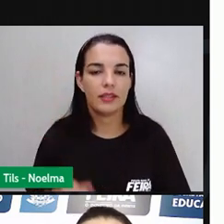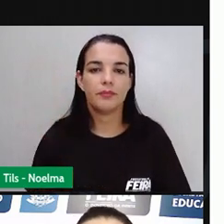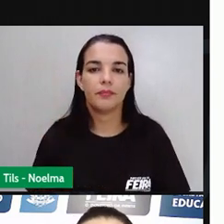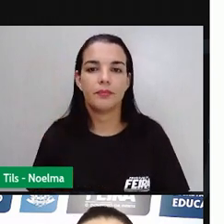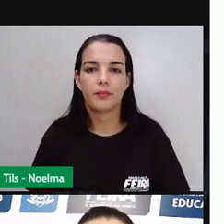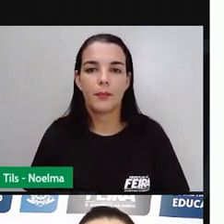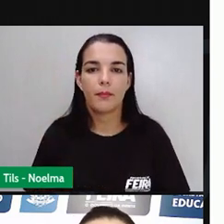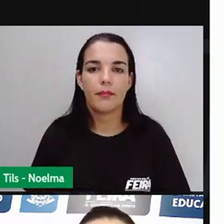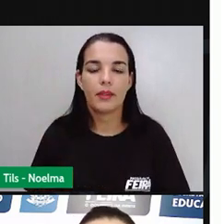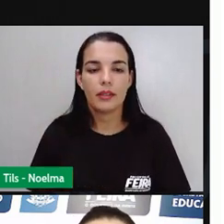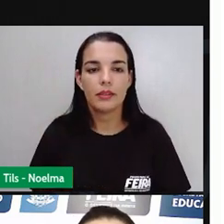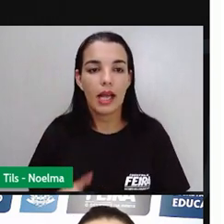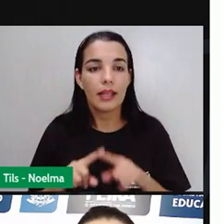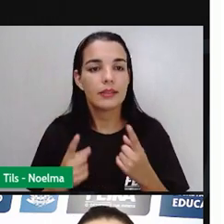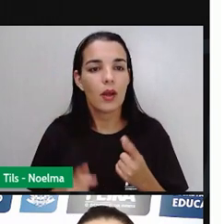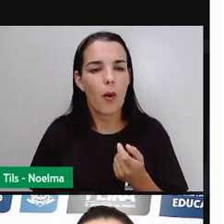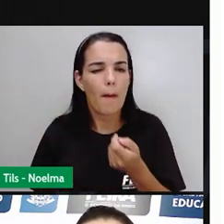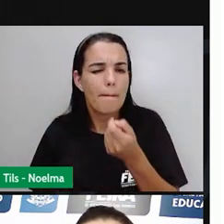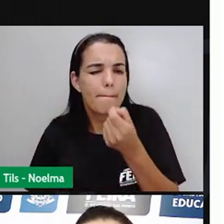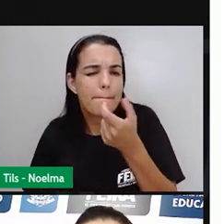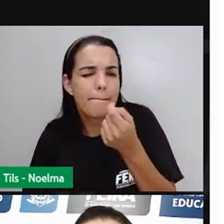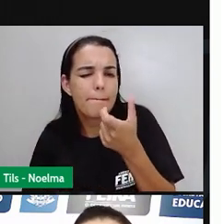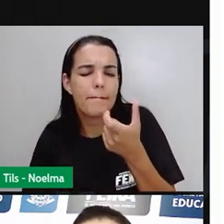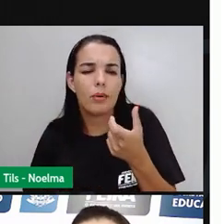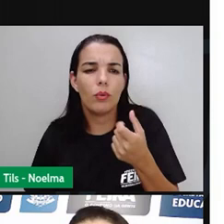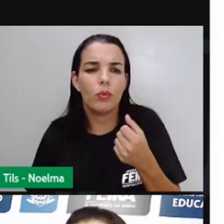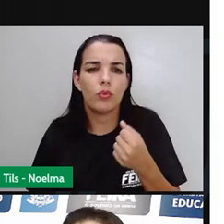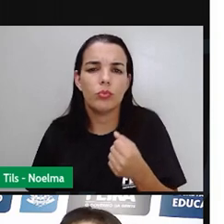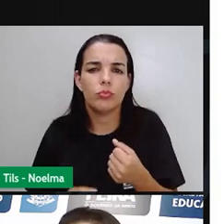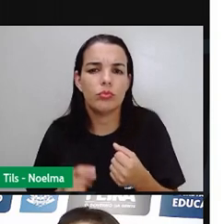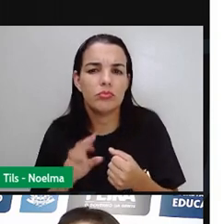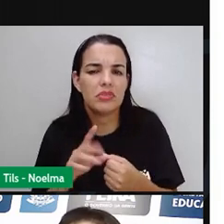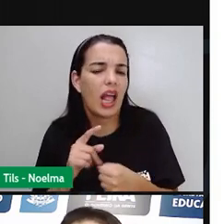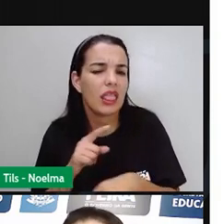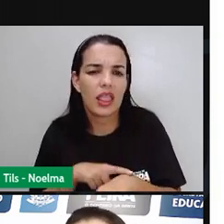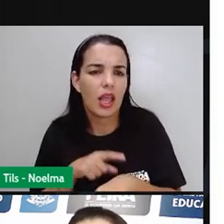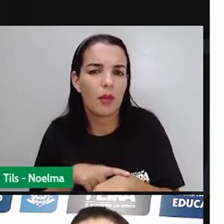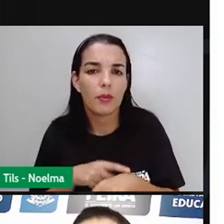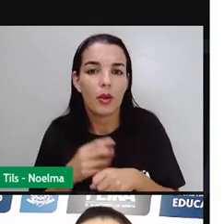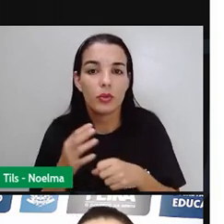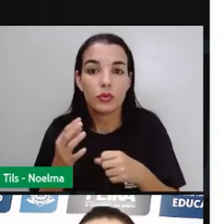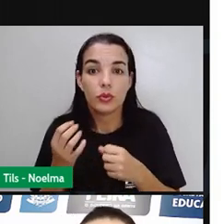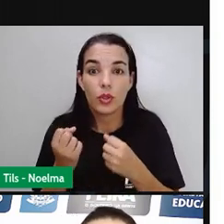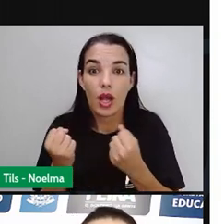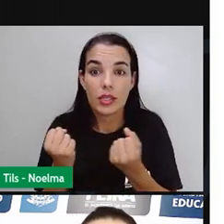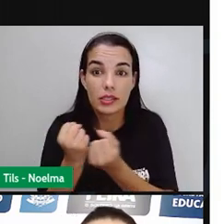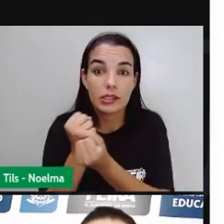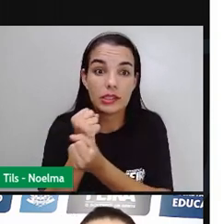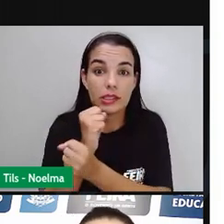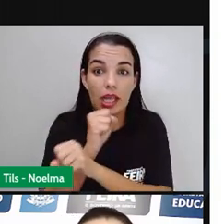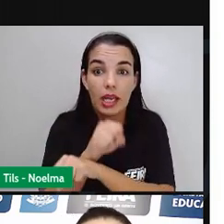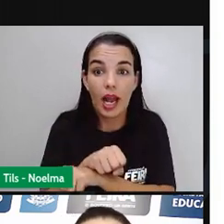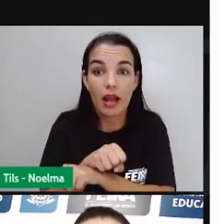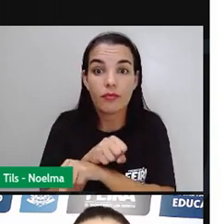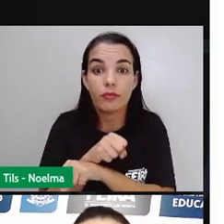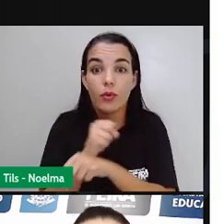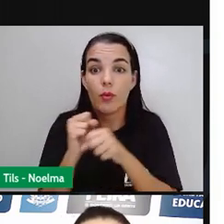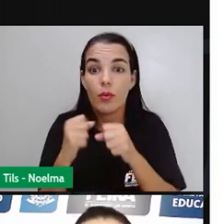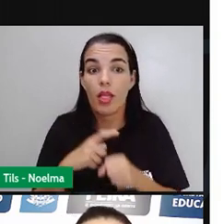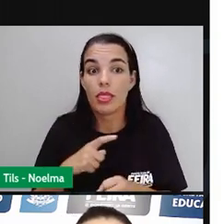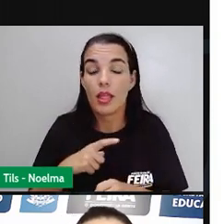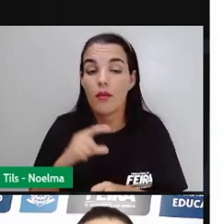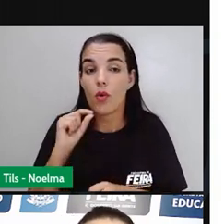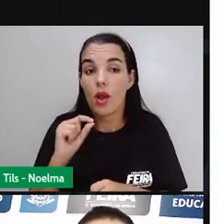Em pouco tempo, a grande demanda por escravos acabou o transformando em uma mercadoria de alto valor, que